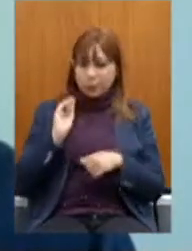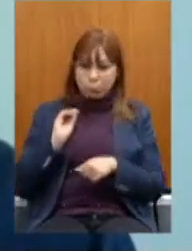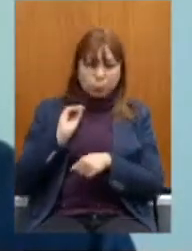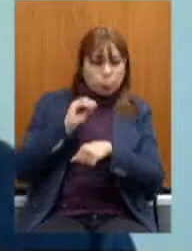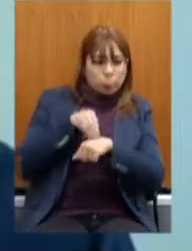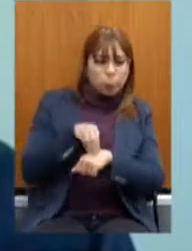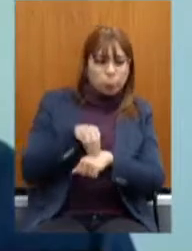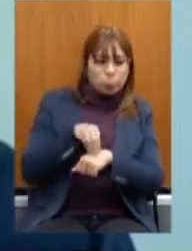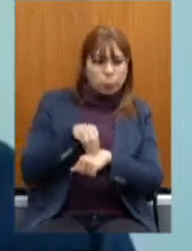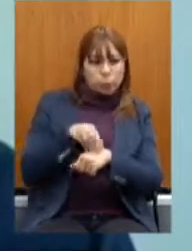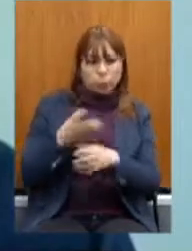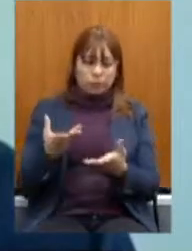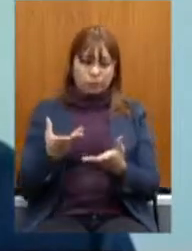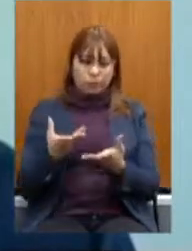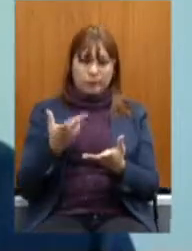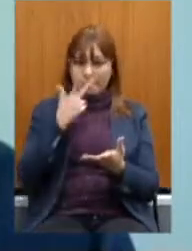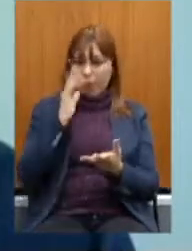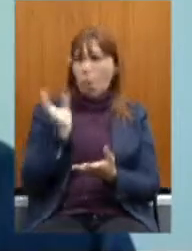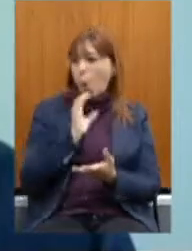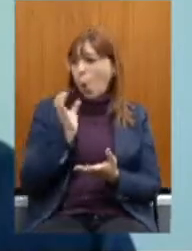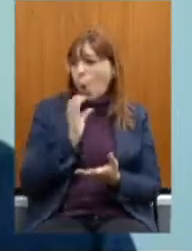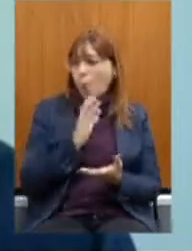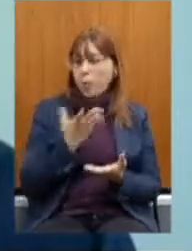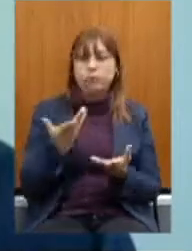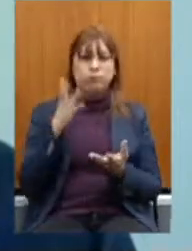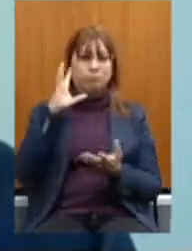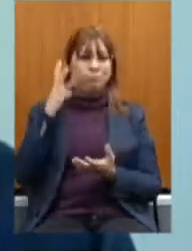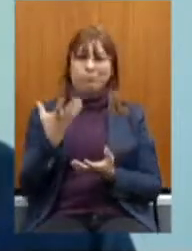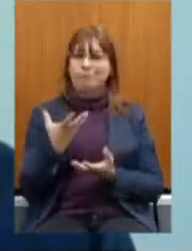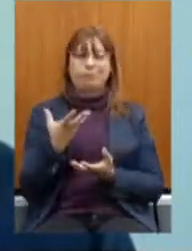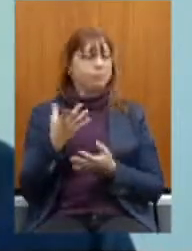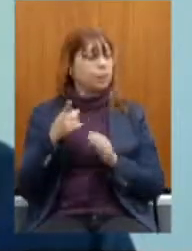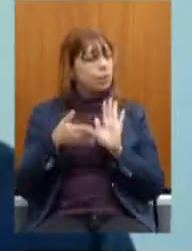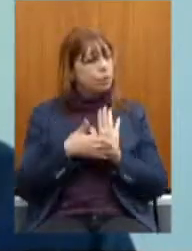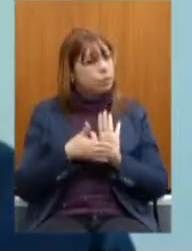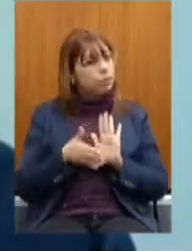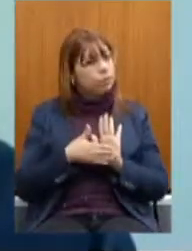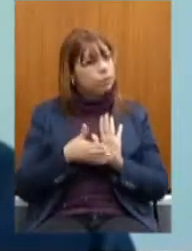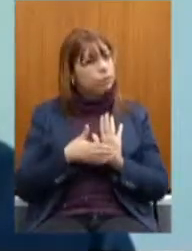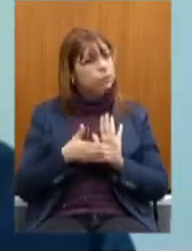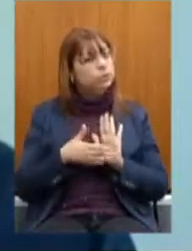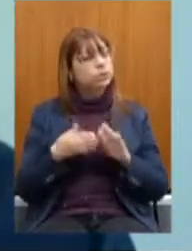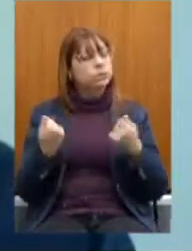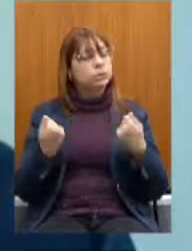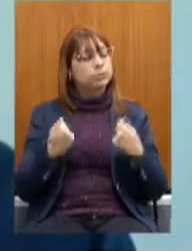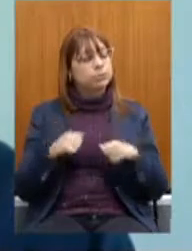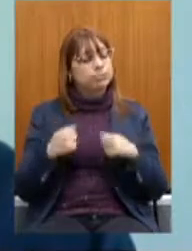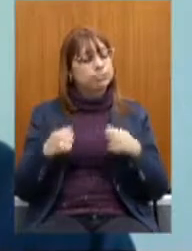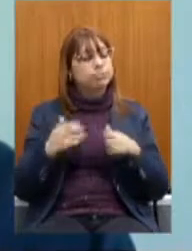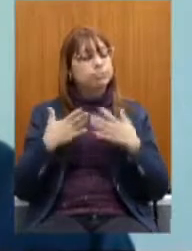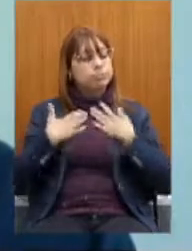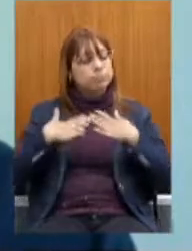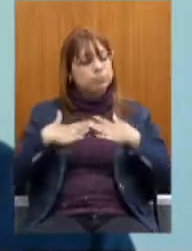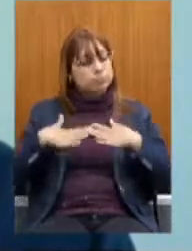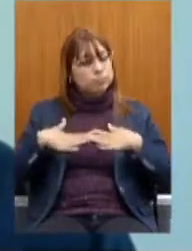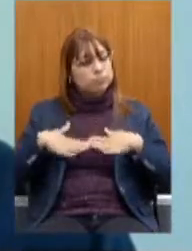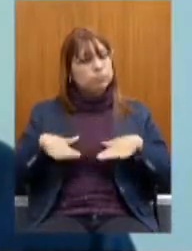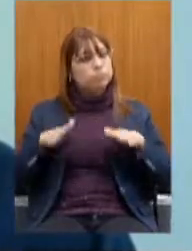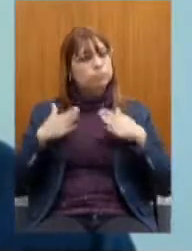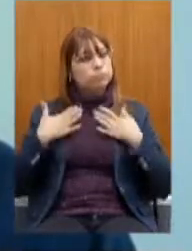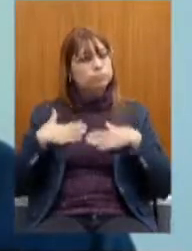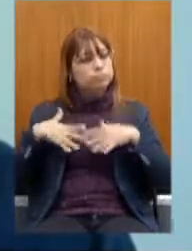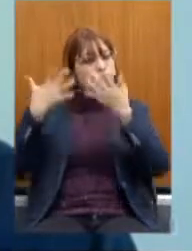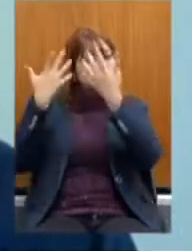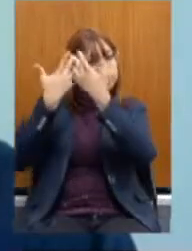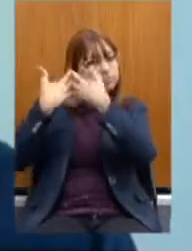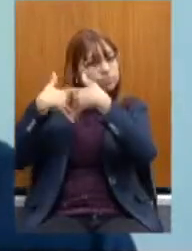Atropelada O discurso As propostas Tem que vir Com toda Serenidade Com o pensamento